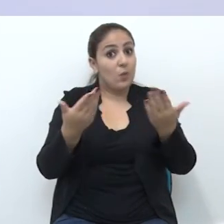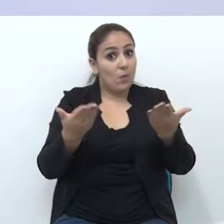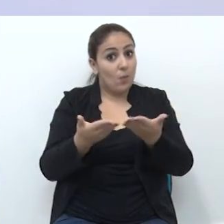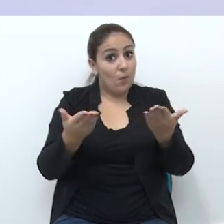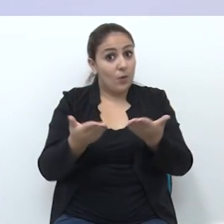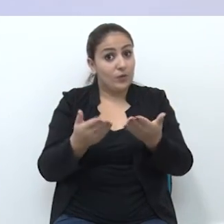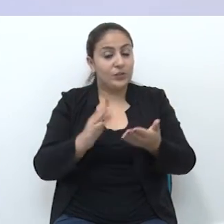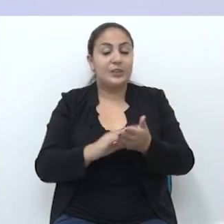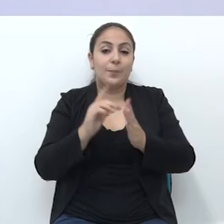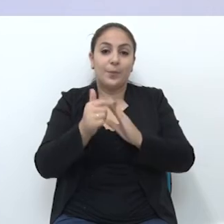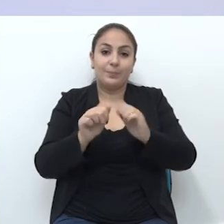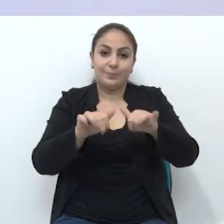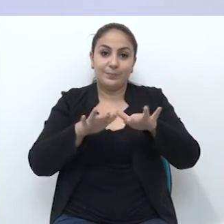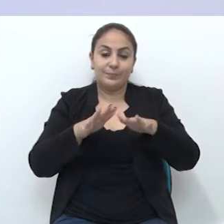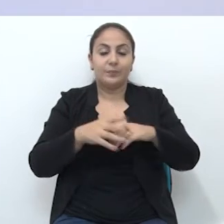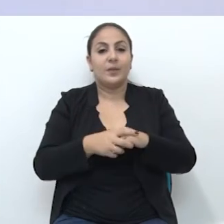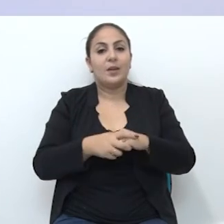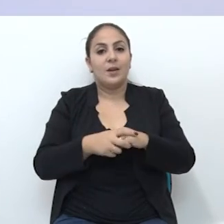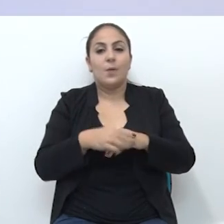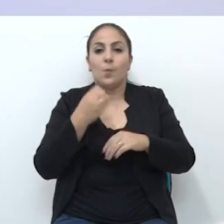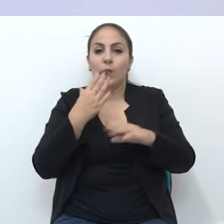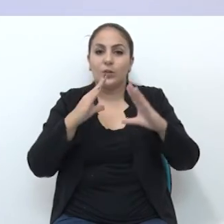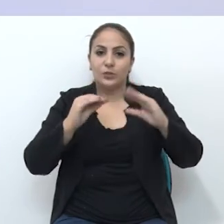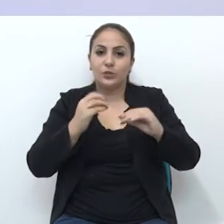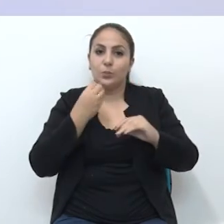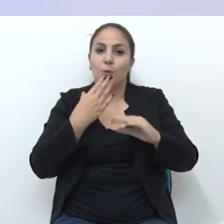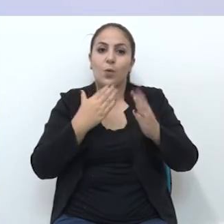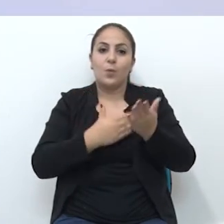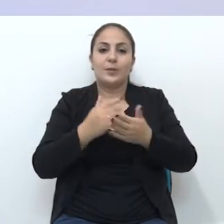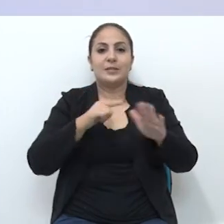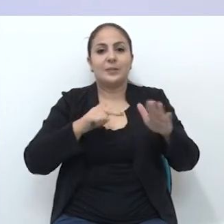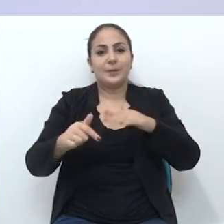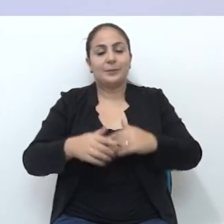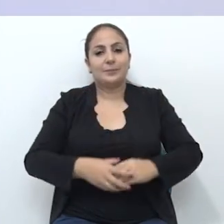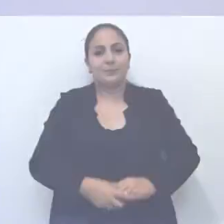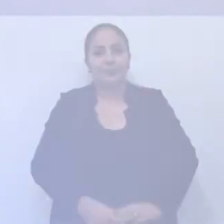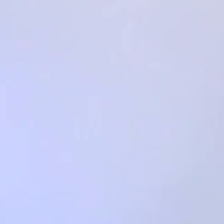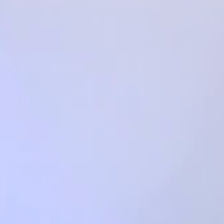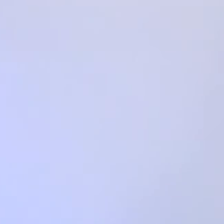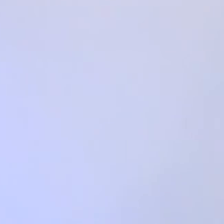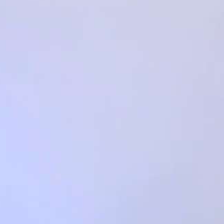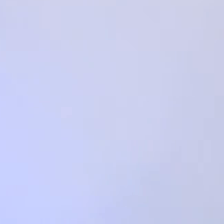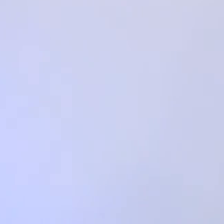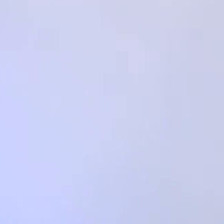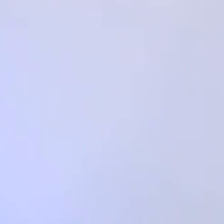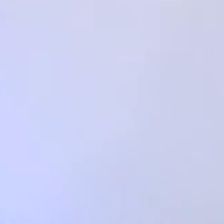a sessão plenária. Boa noite e um ótimo início de semana. E aí